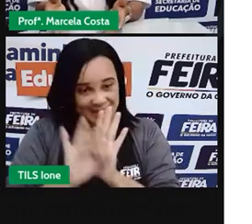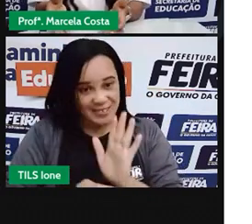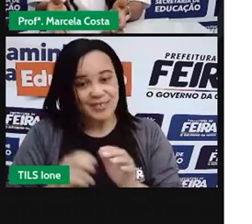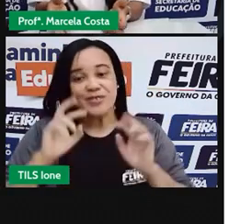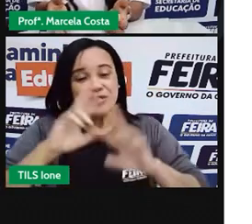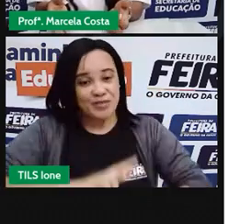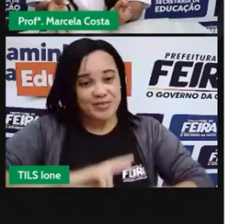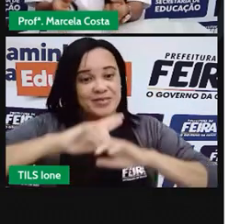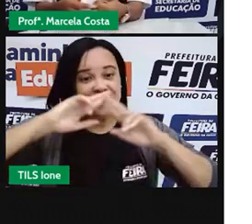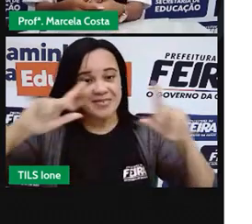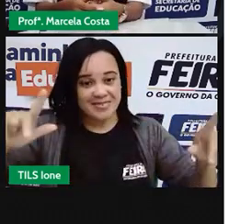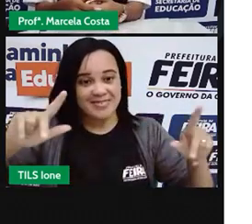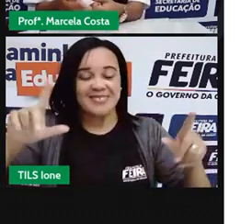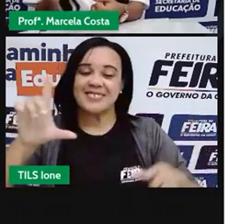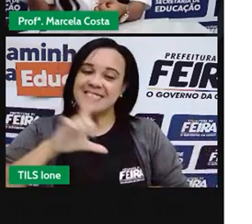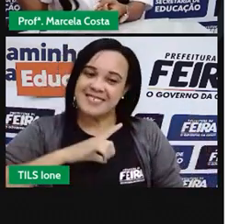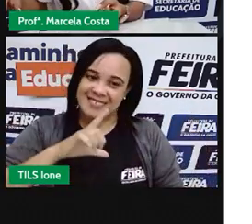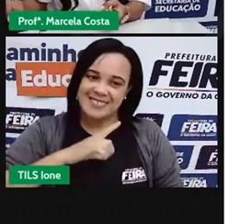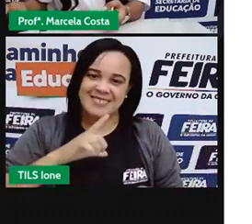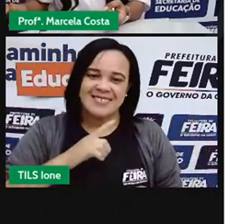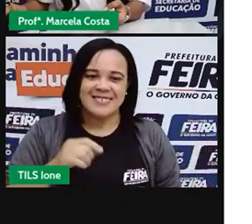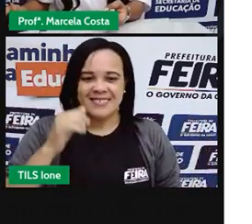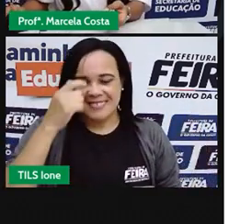diferentes. Tá certo?